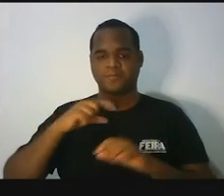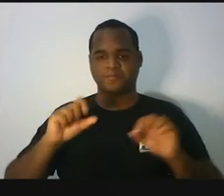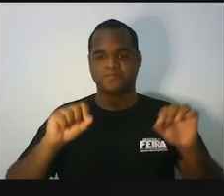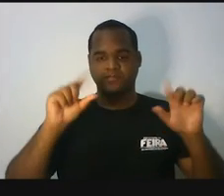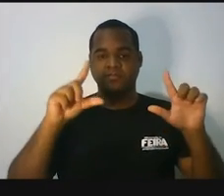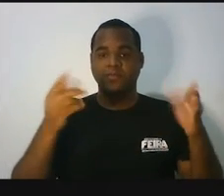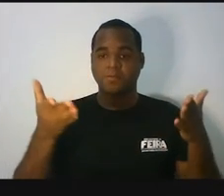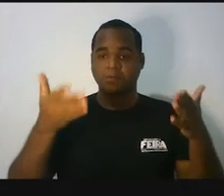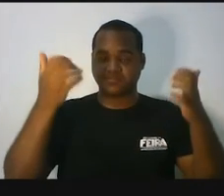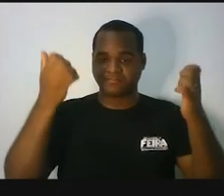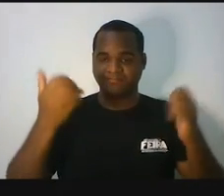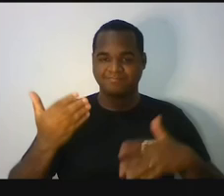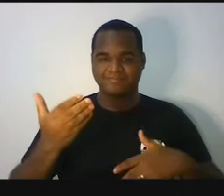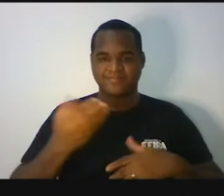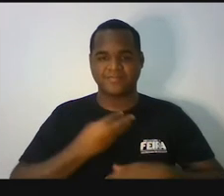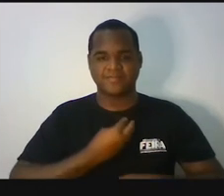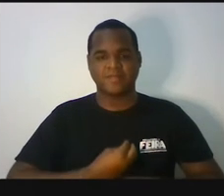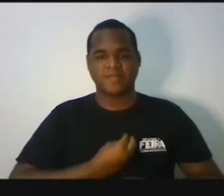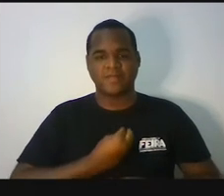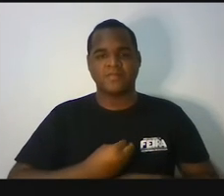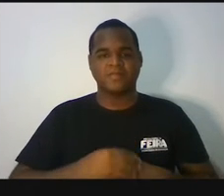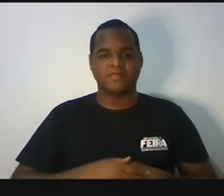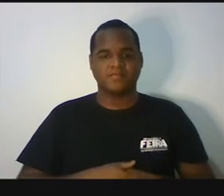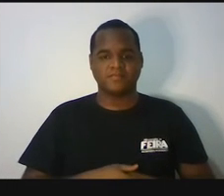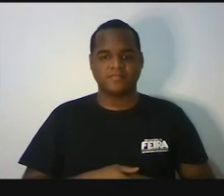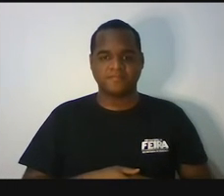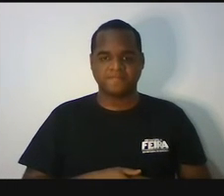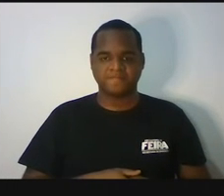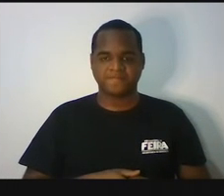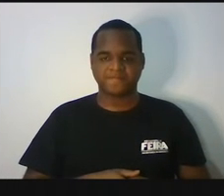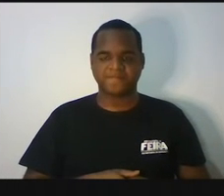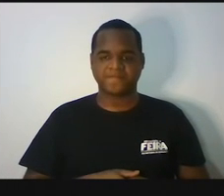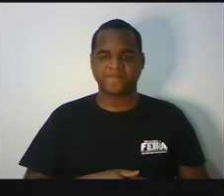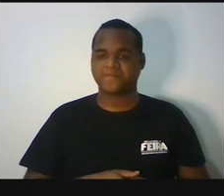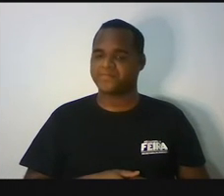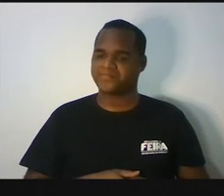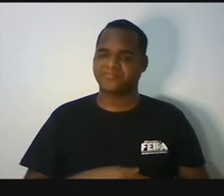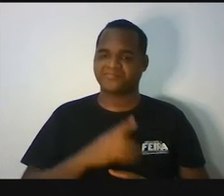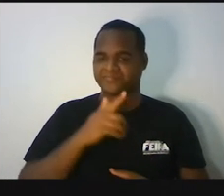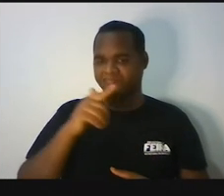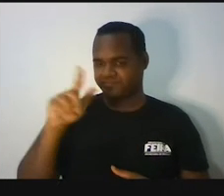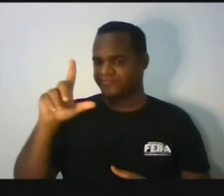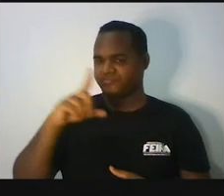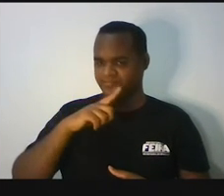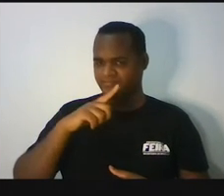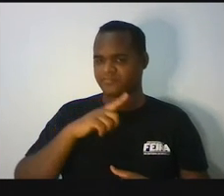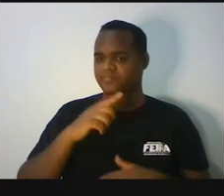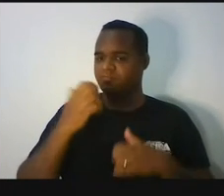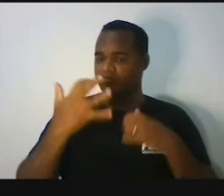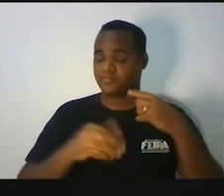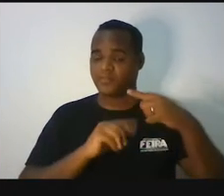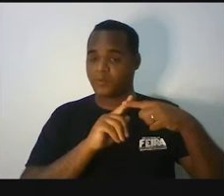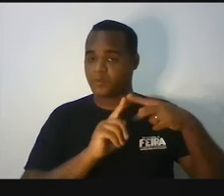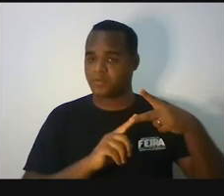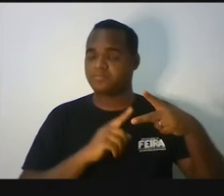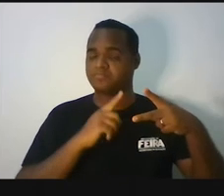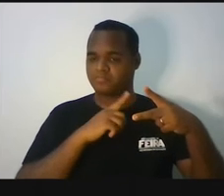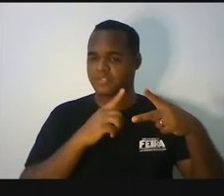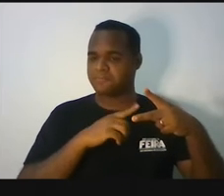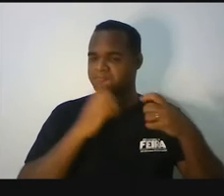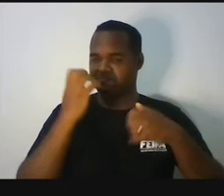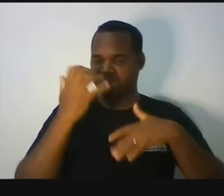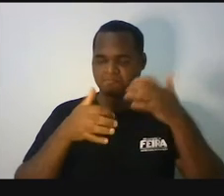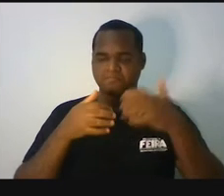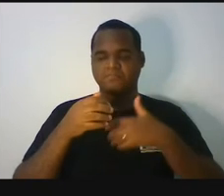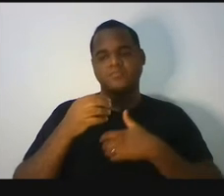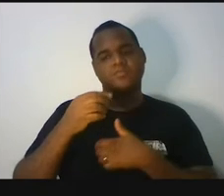logo aqui do lado. Tá? Com uma outra situação. Na verdade, tem mais duas situações aí. A gente vai